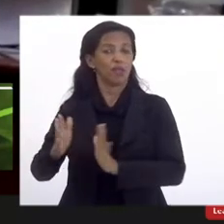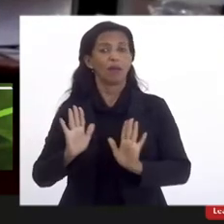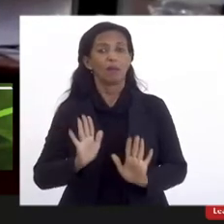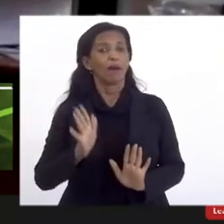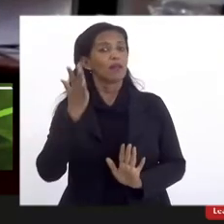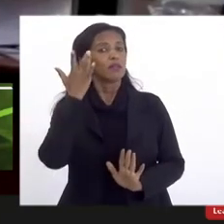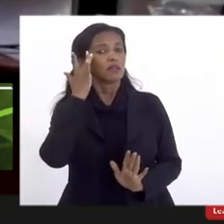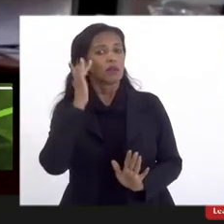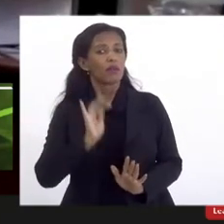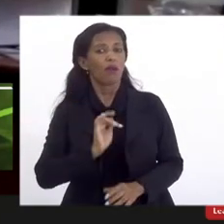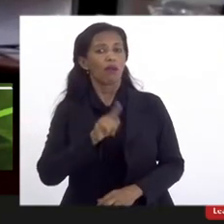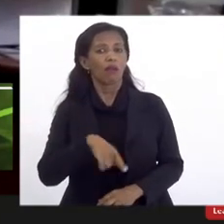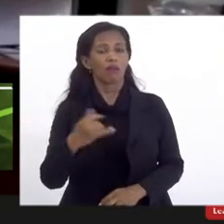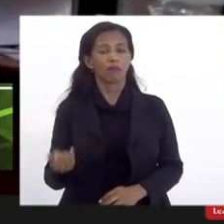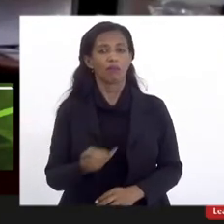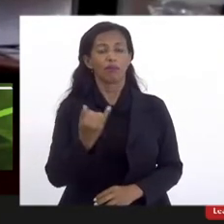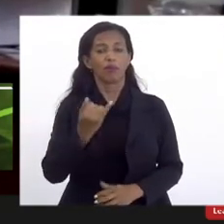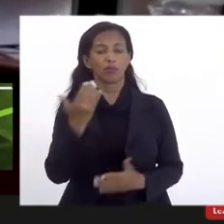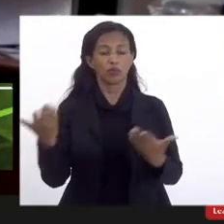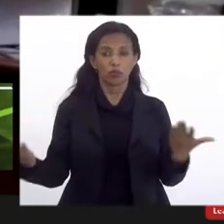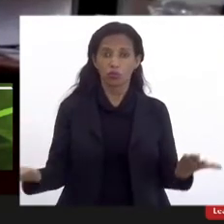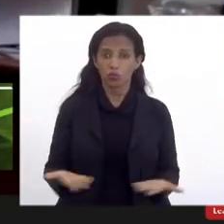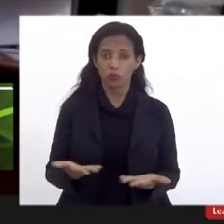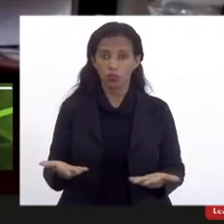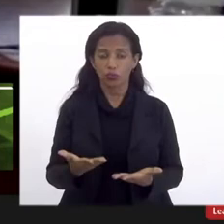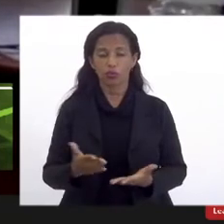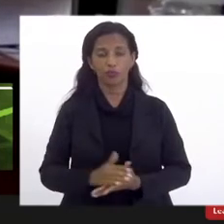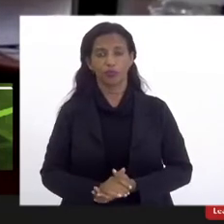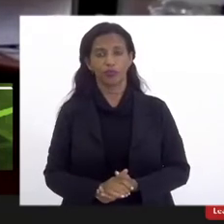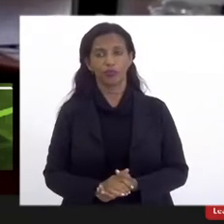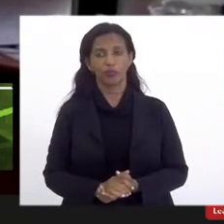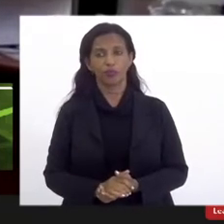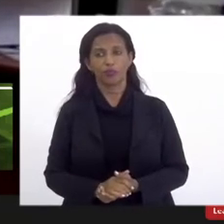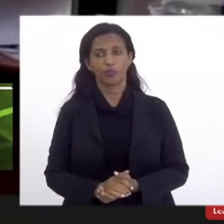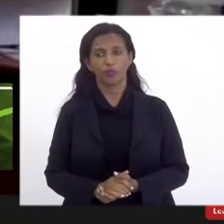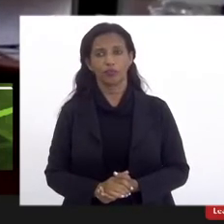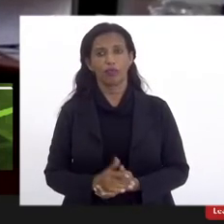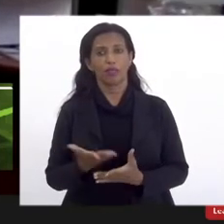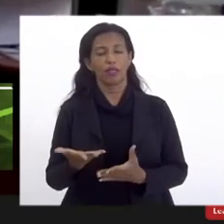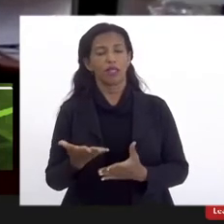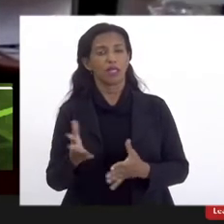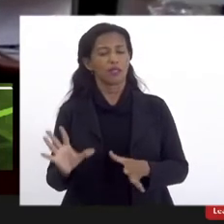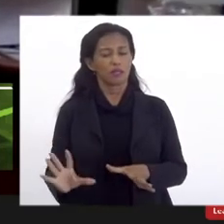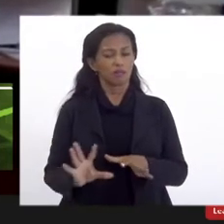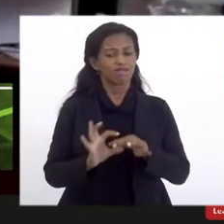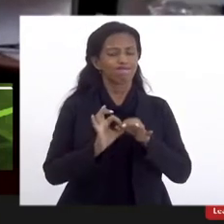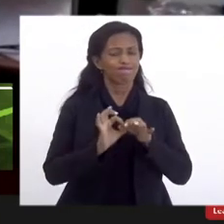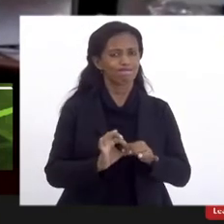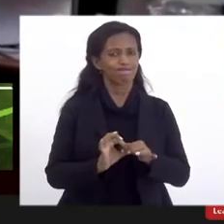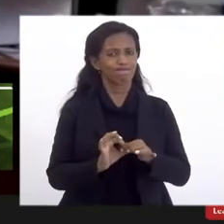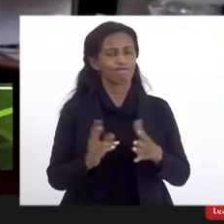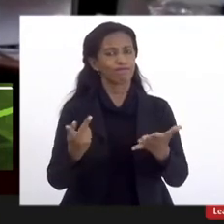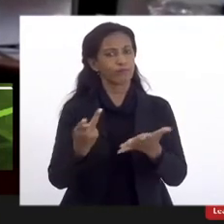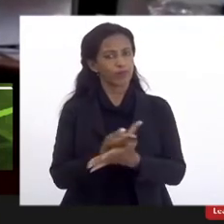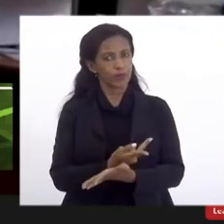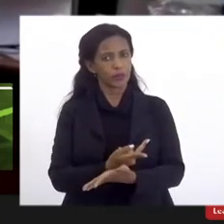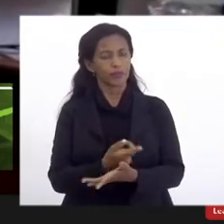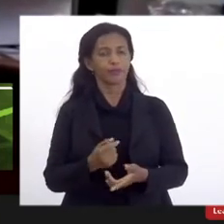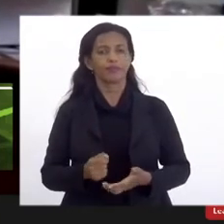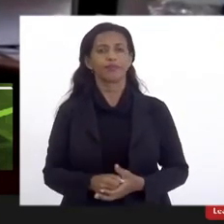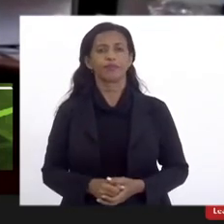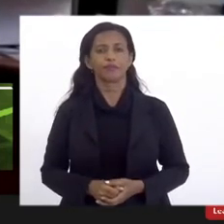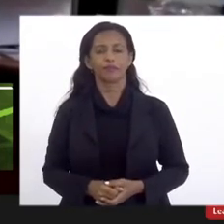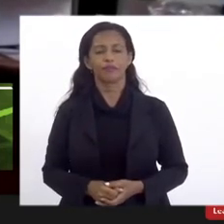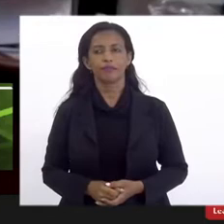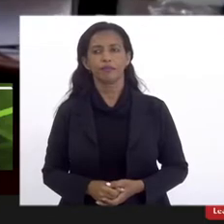é importante hoje que essa incorporação se configure, porque ela